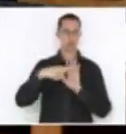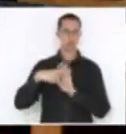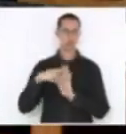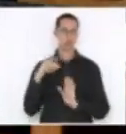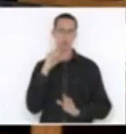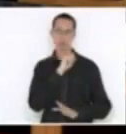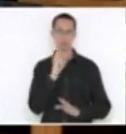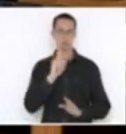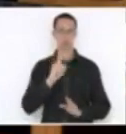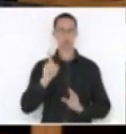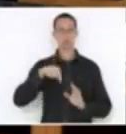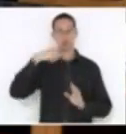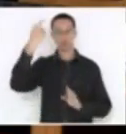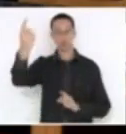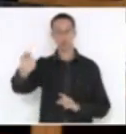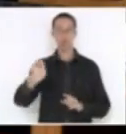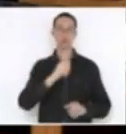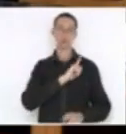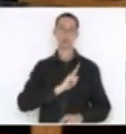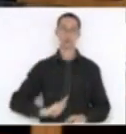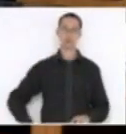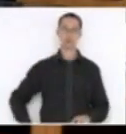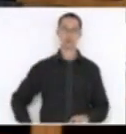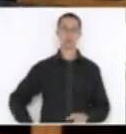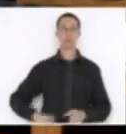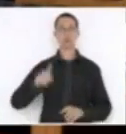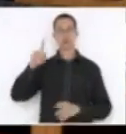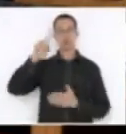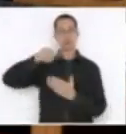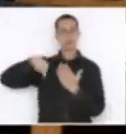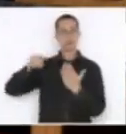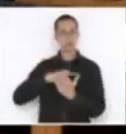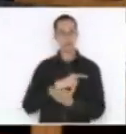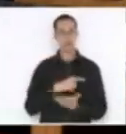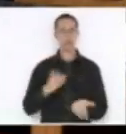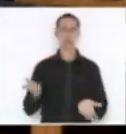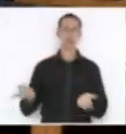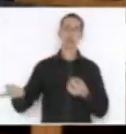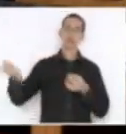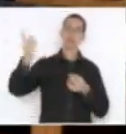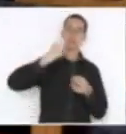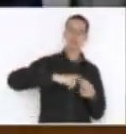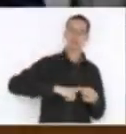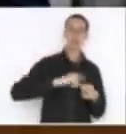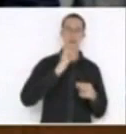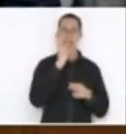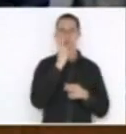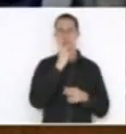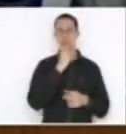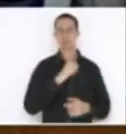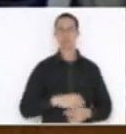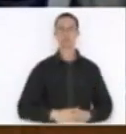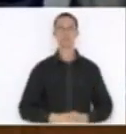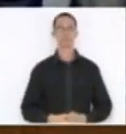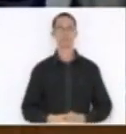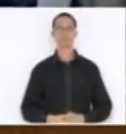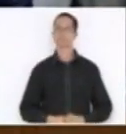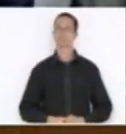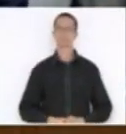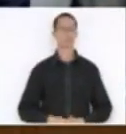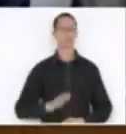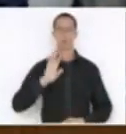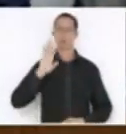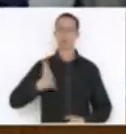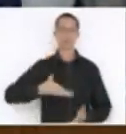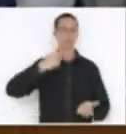para o governo, o governo vai vetar ou não. Então, eu insisto nessa tela. nós já acordamos de votar na terça